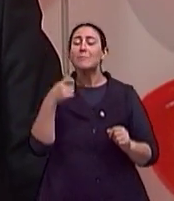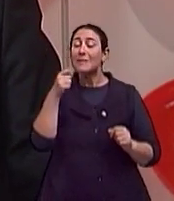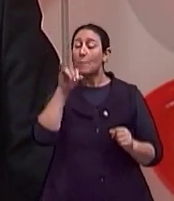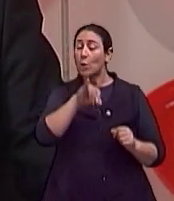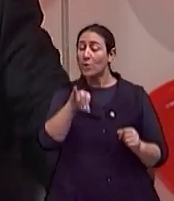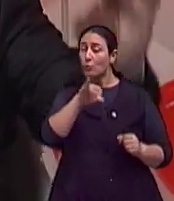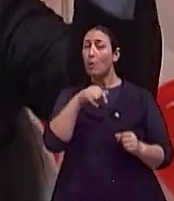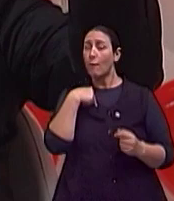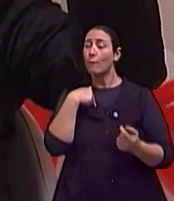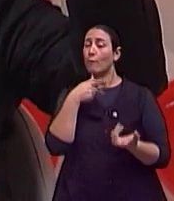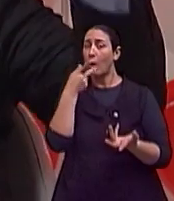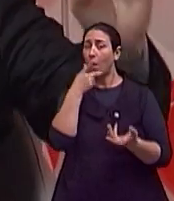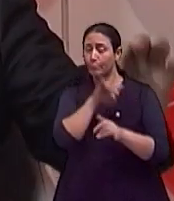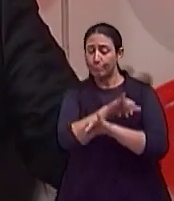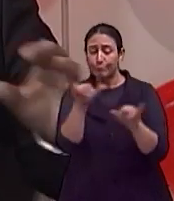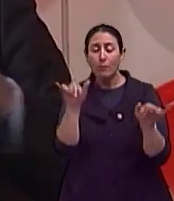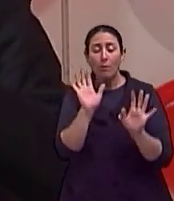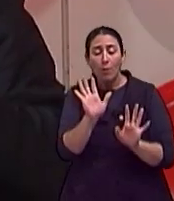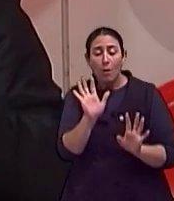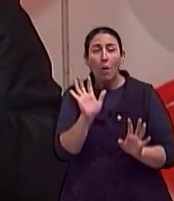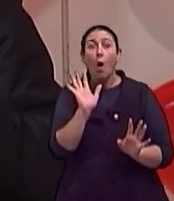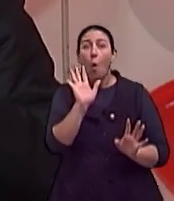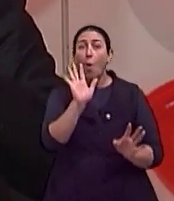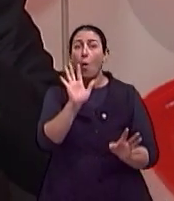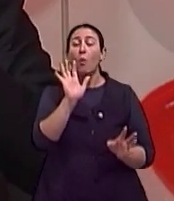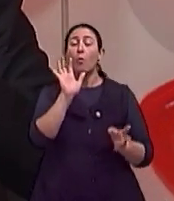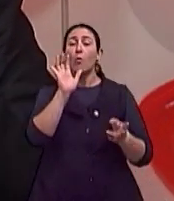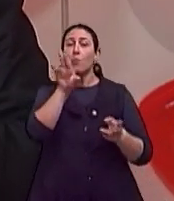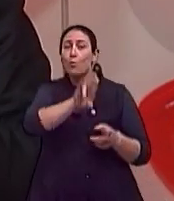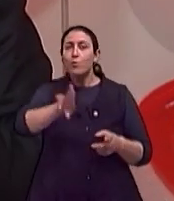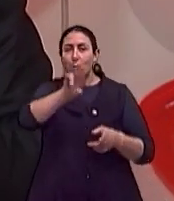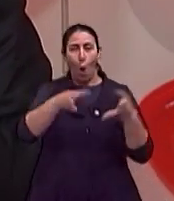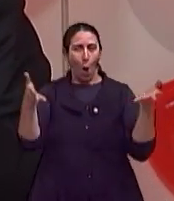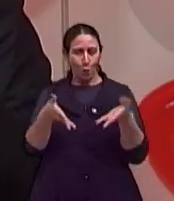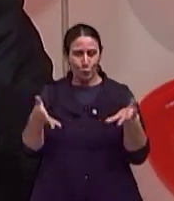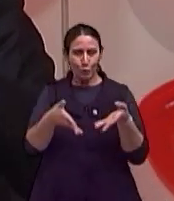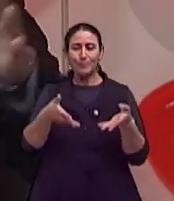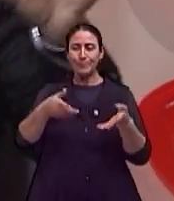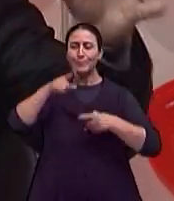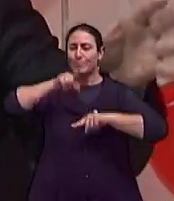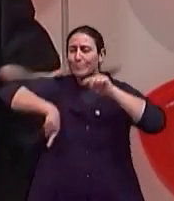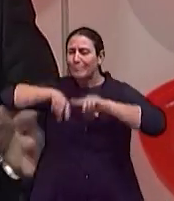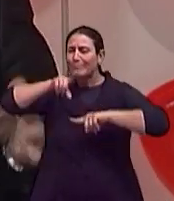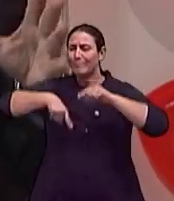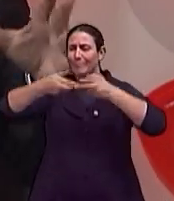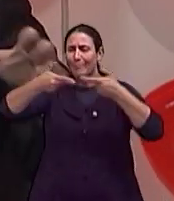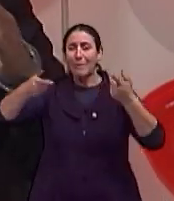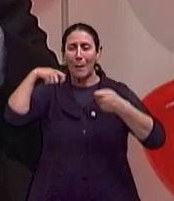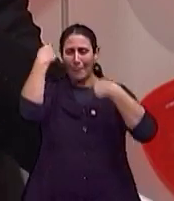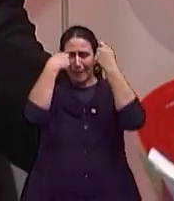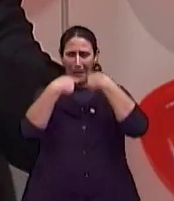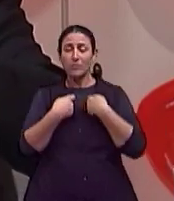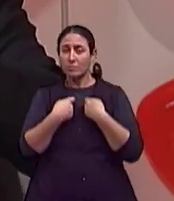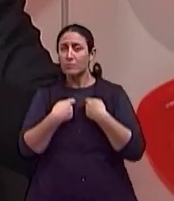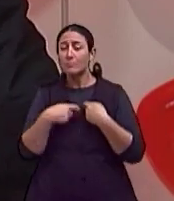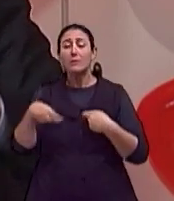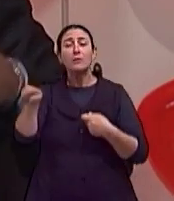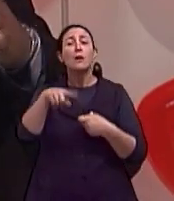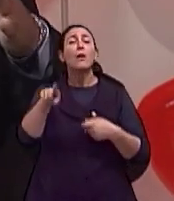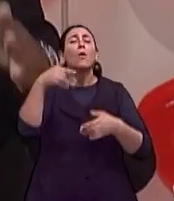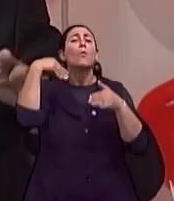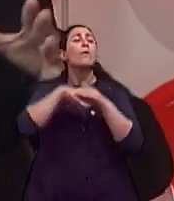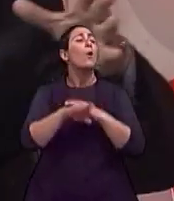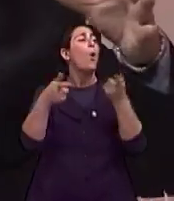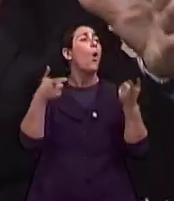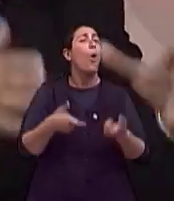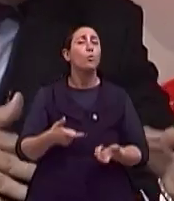uma maneira bem objetiva. Os cosméticos que nós usamos para fim de maquiagem são guardados aonde?